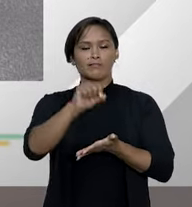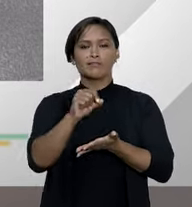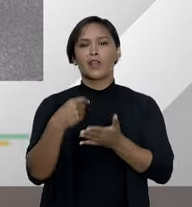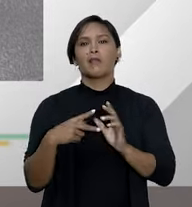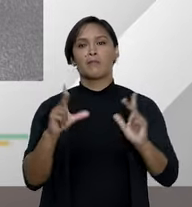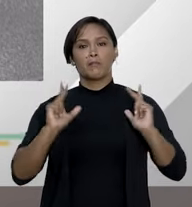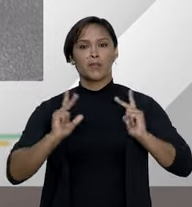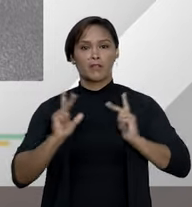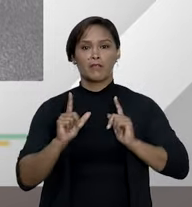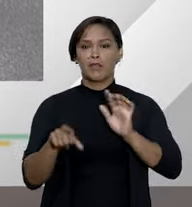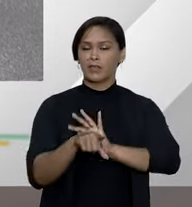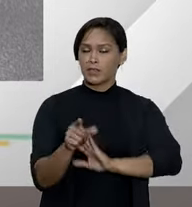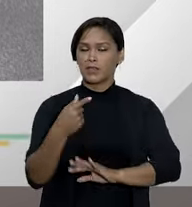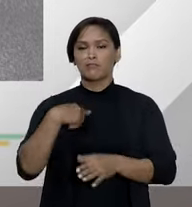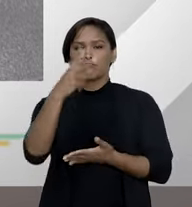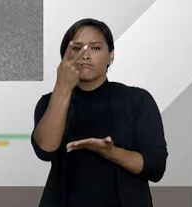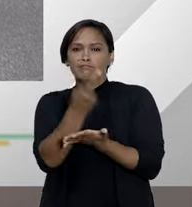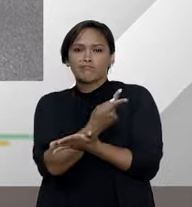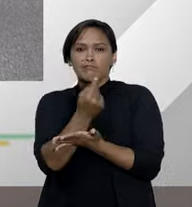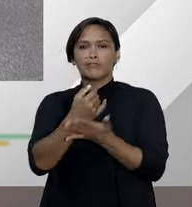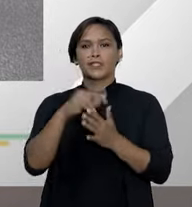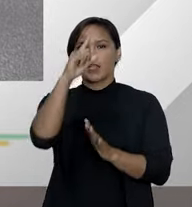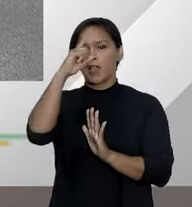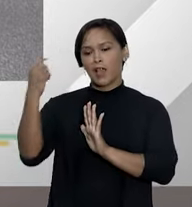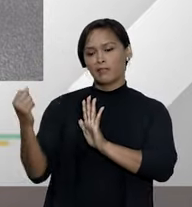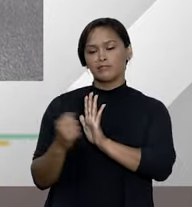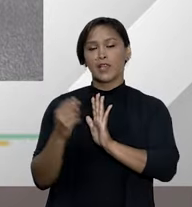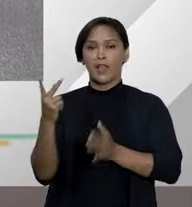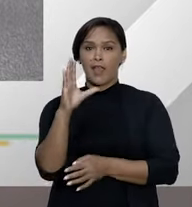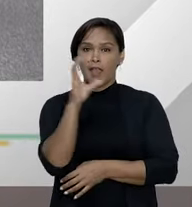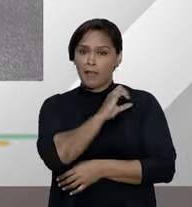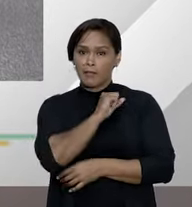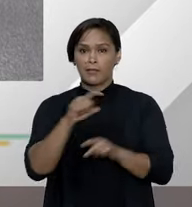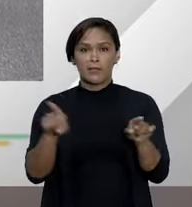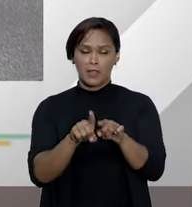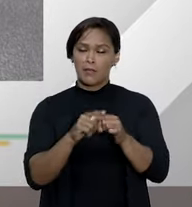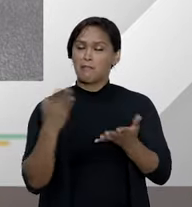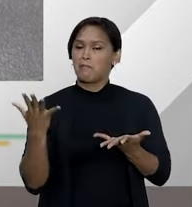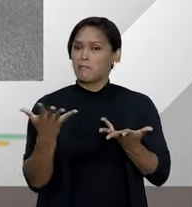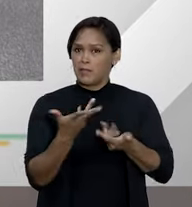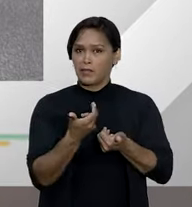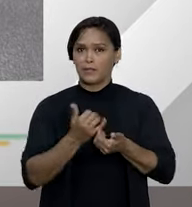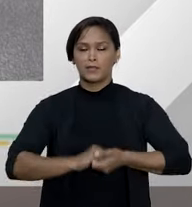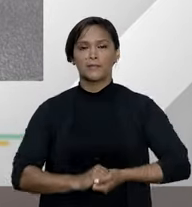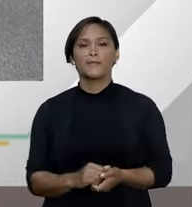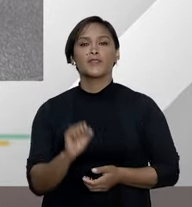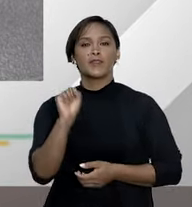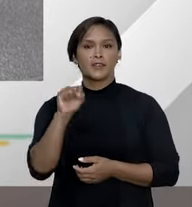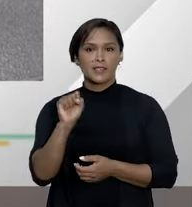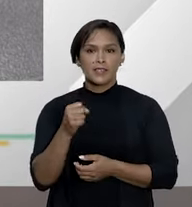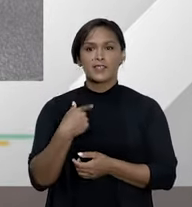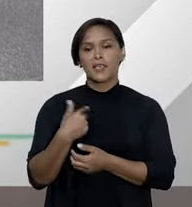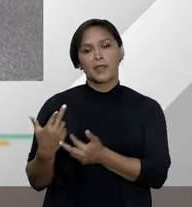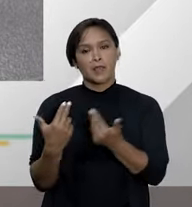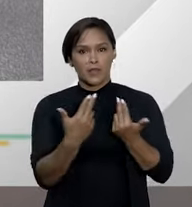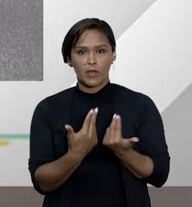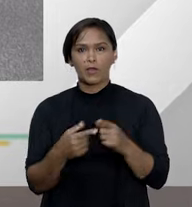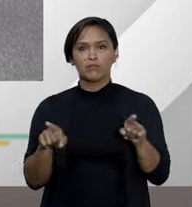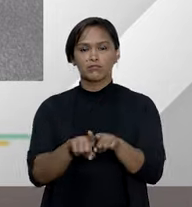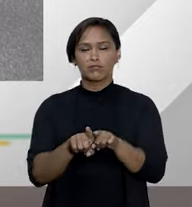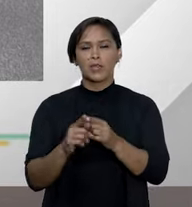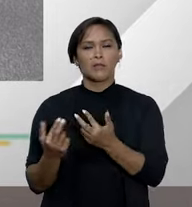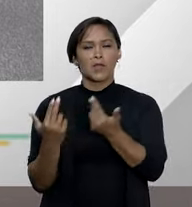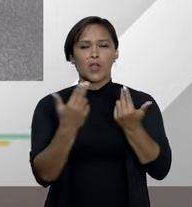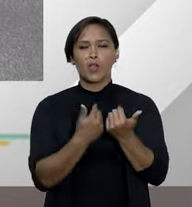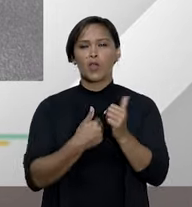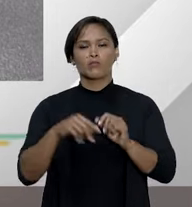rede privada, que geralmente oferece atendimento mais rápido e com mais qualidade. Pois é, Samanta. Mesmo assim, questões